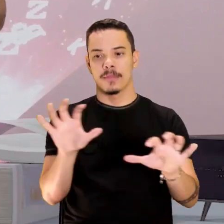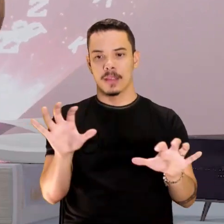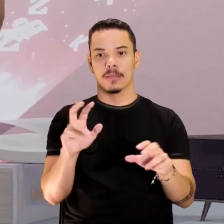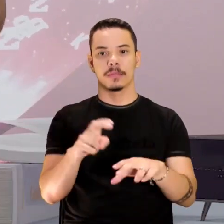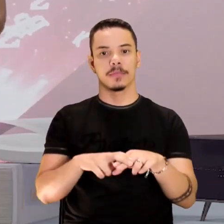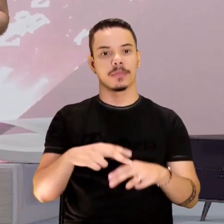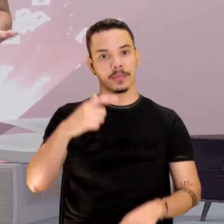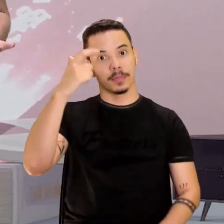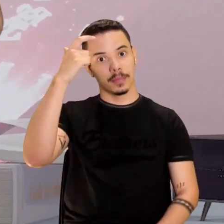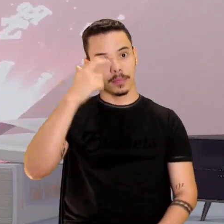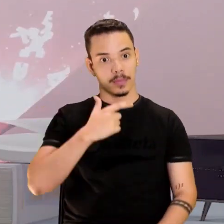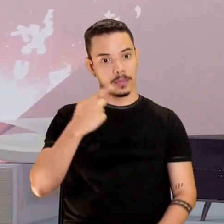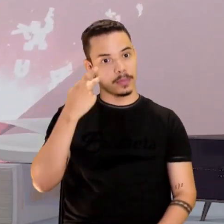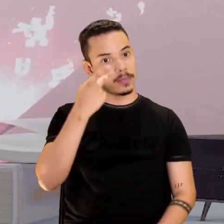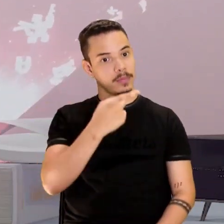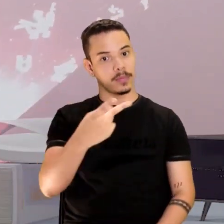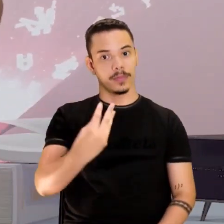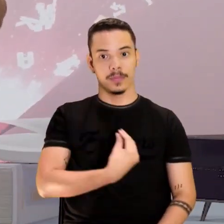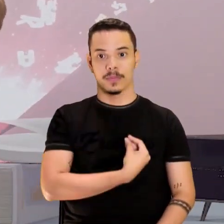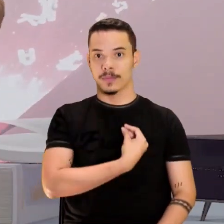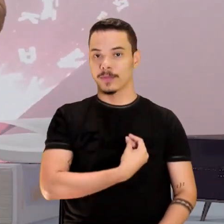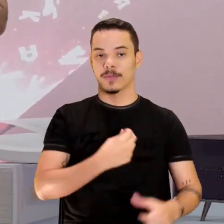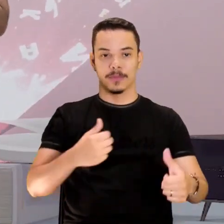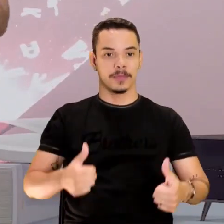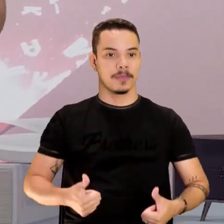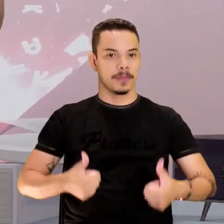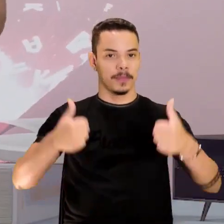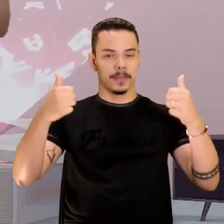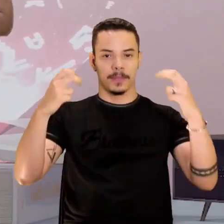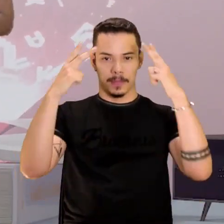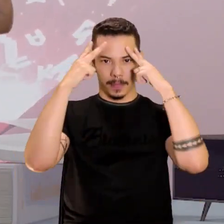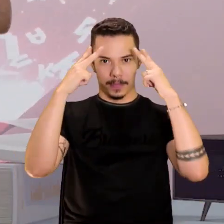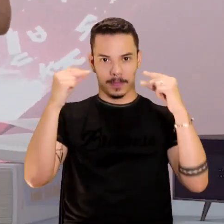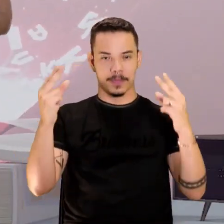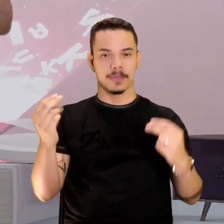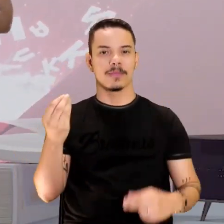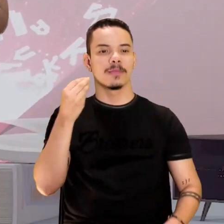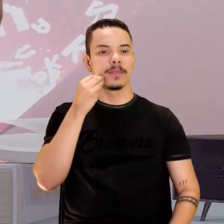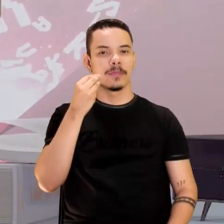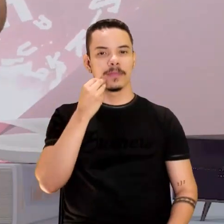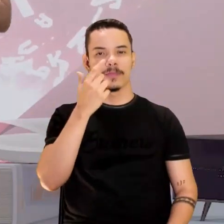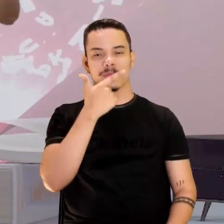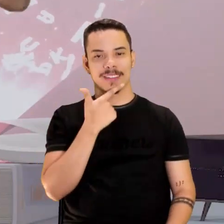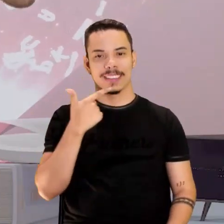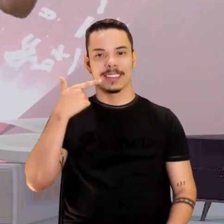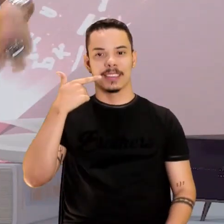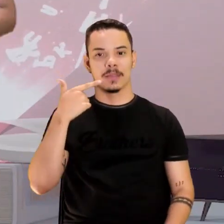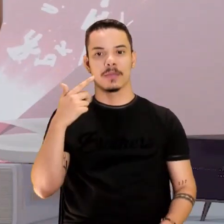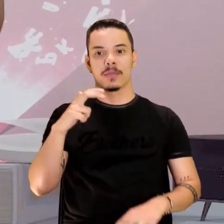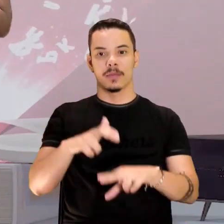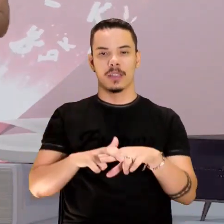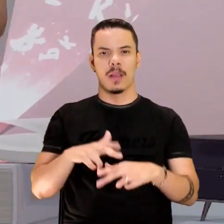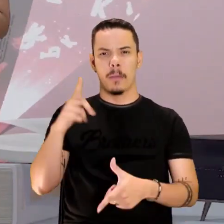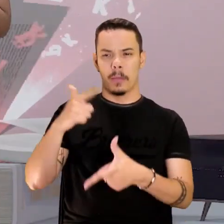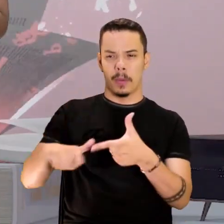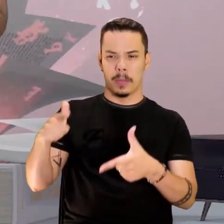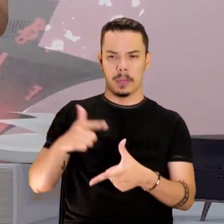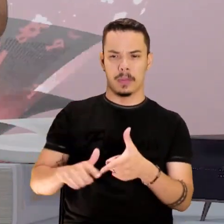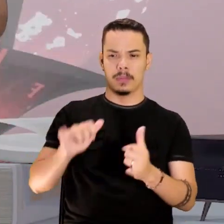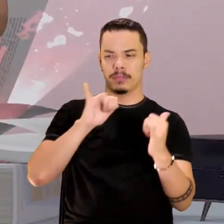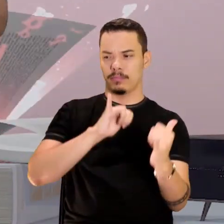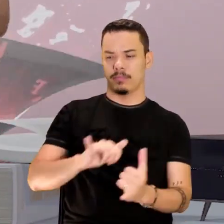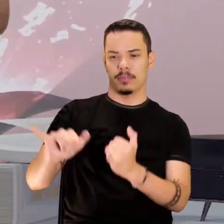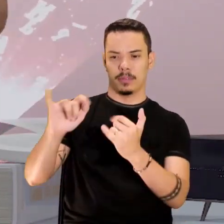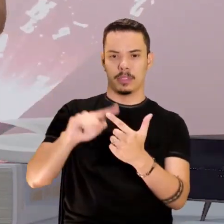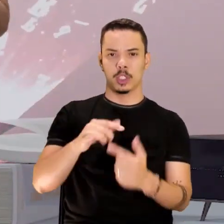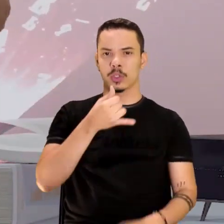eu procuro levar a vida, Amadinha, dessa maneira aí, tranquila, sorridente, certo? E aí, dizendo show para os problemas, show para a